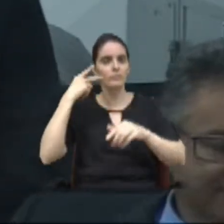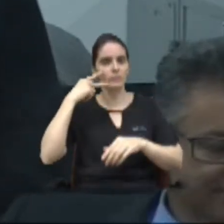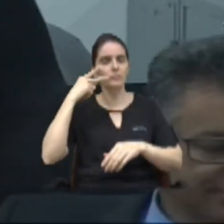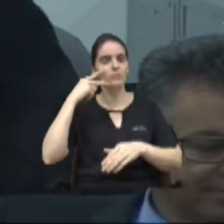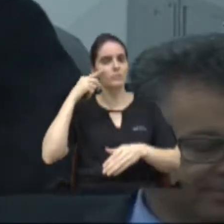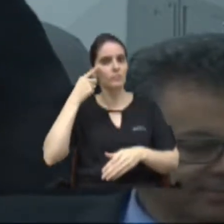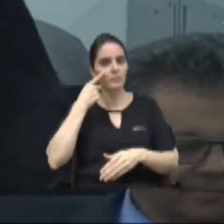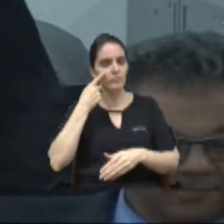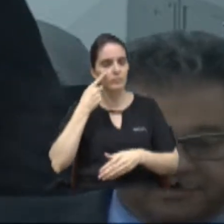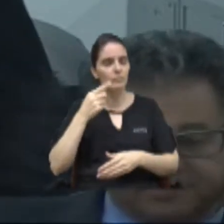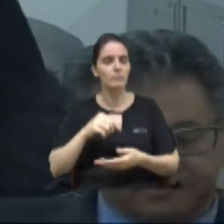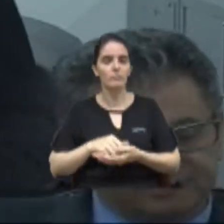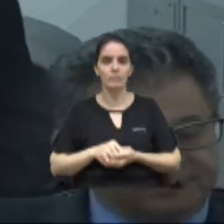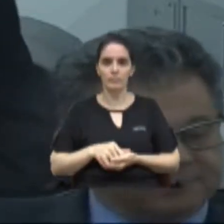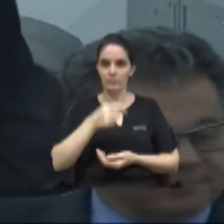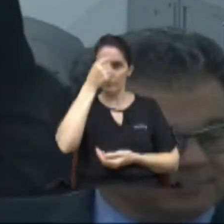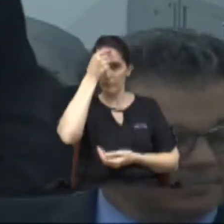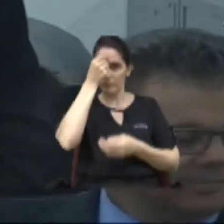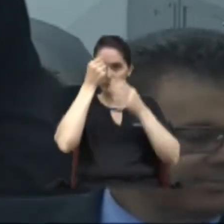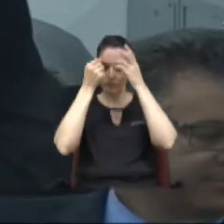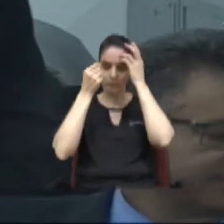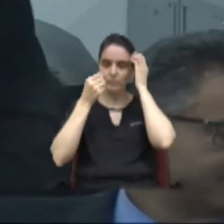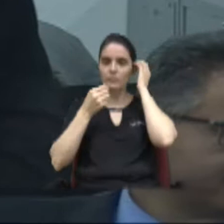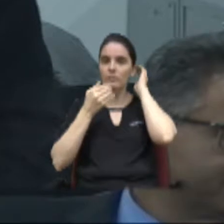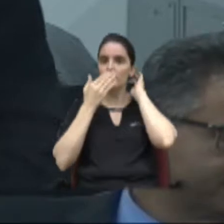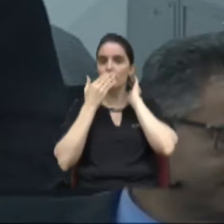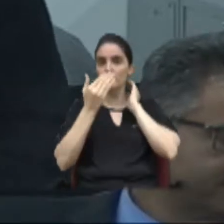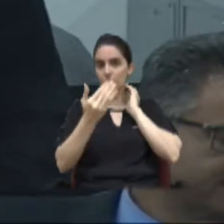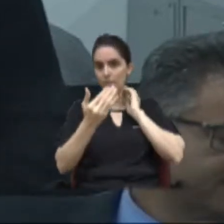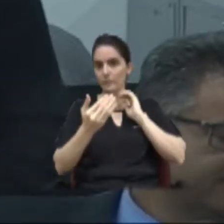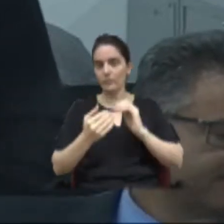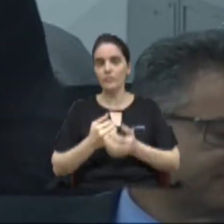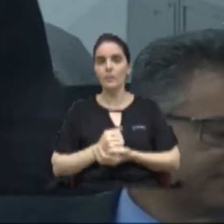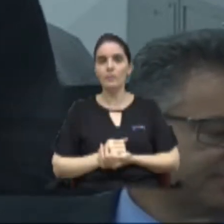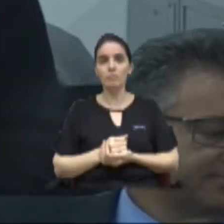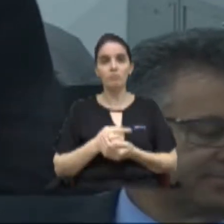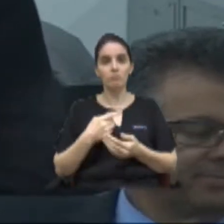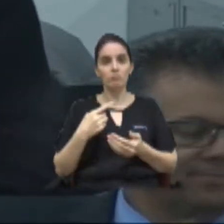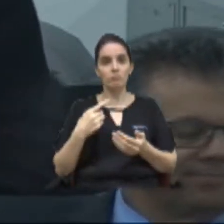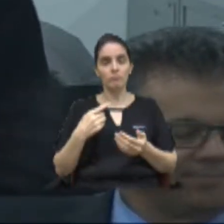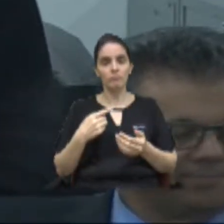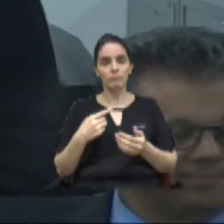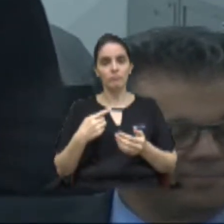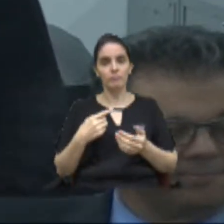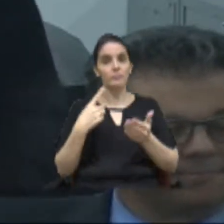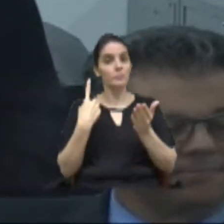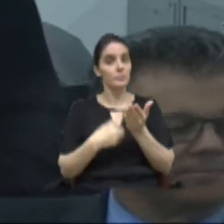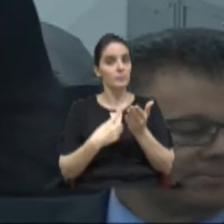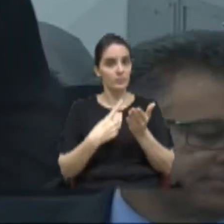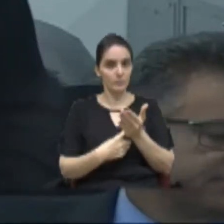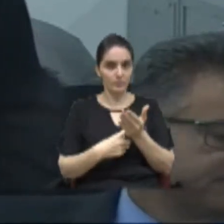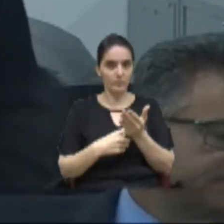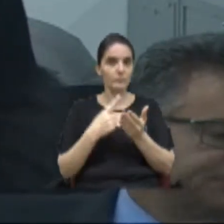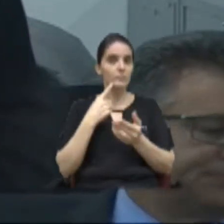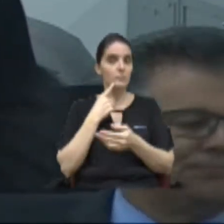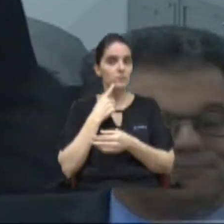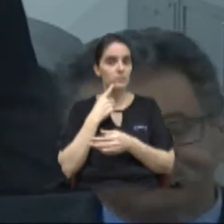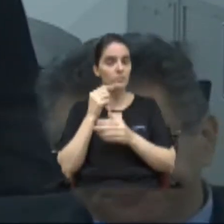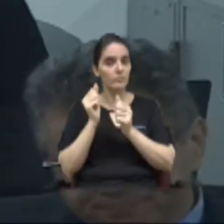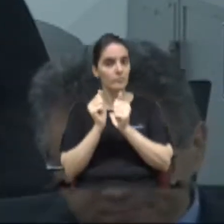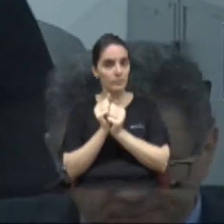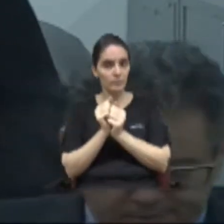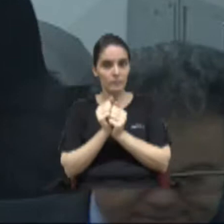E o pedido que o doutor Rafael está fazendo, compactua, Helder, do pedido que nós fizemos, eu e o vereador Marco Xavier,